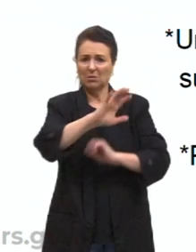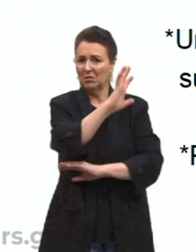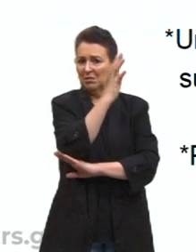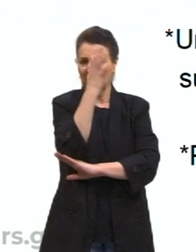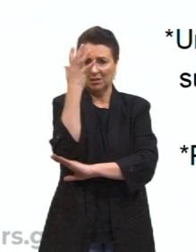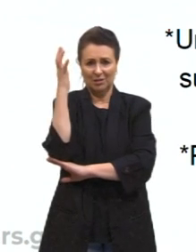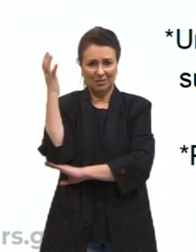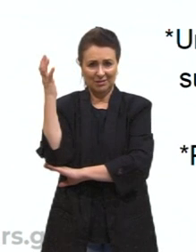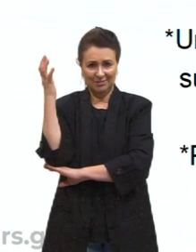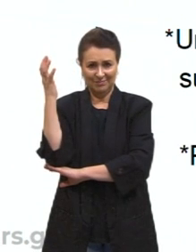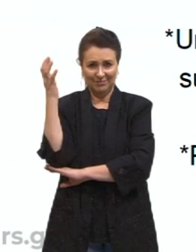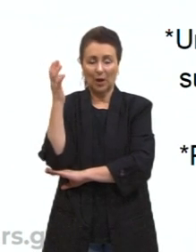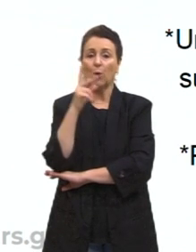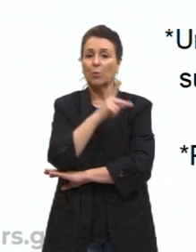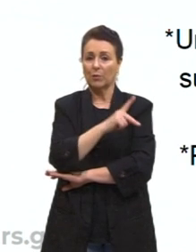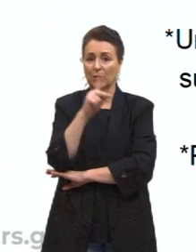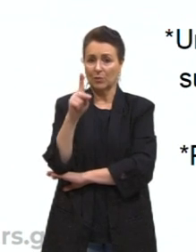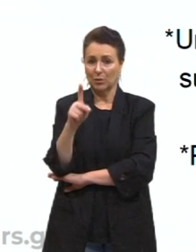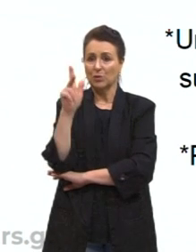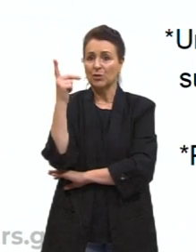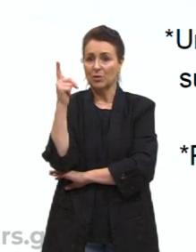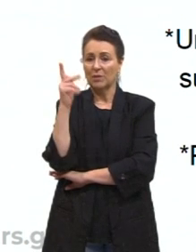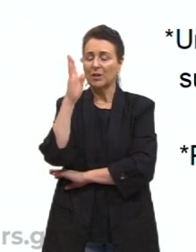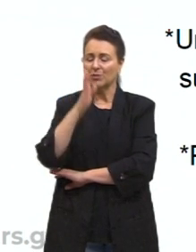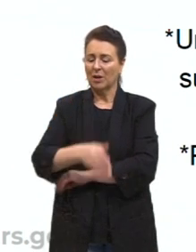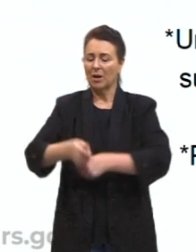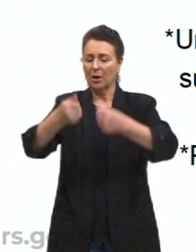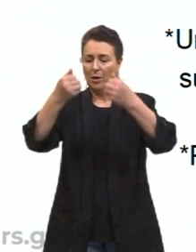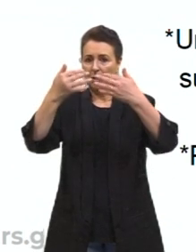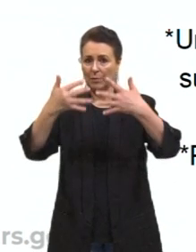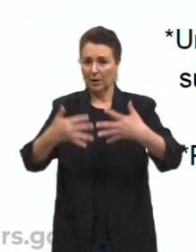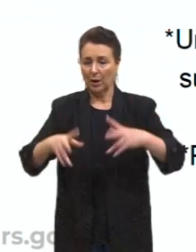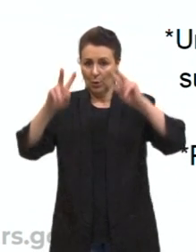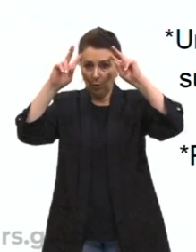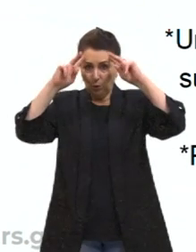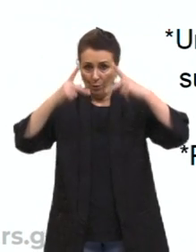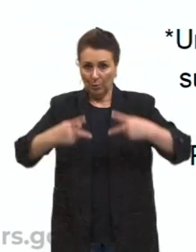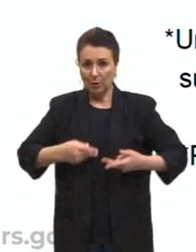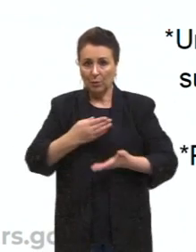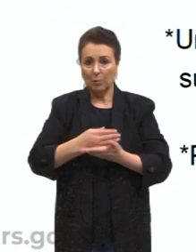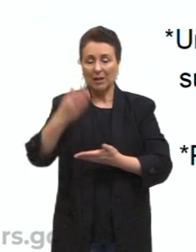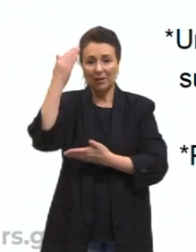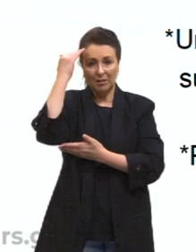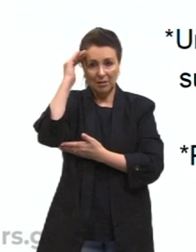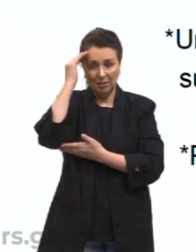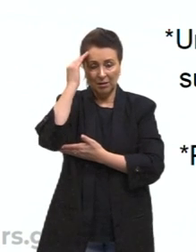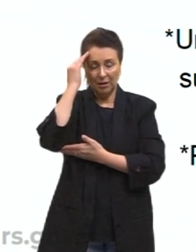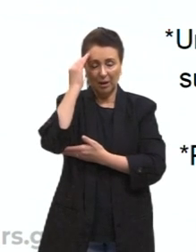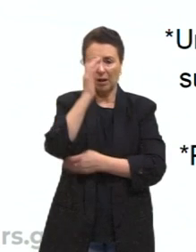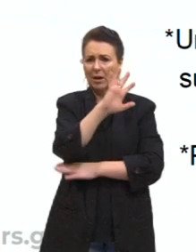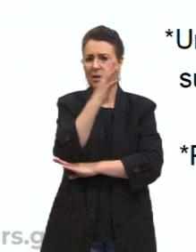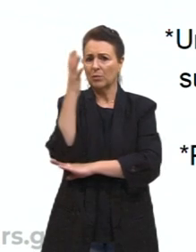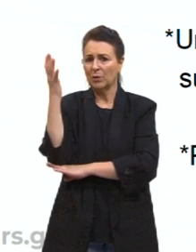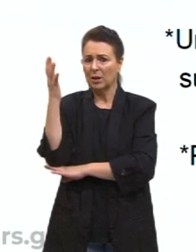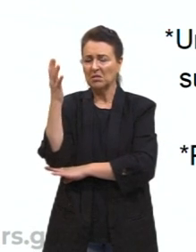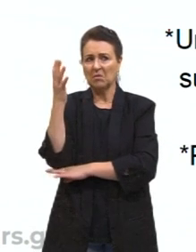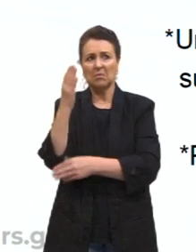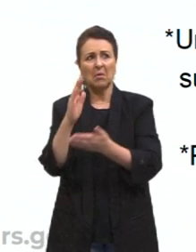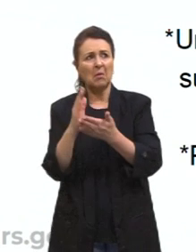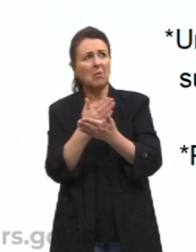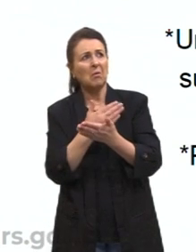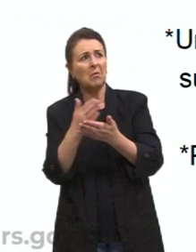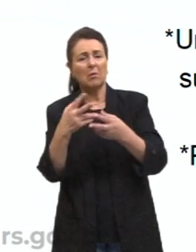O Lucas já trouxe isso antes, né? O ser humano passa a entender a natureza como algo que ele possa destruir, como ele possa se apropriar disso.